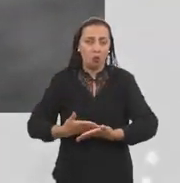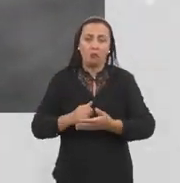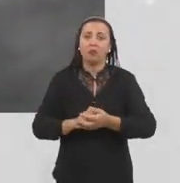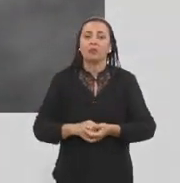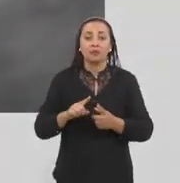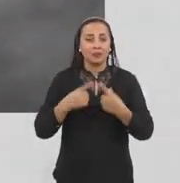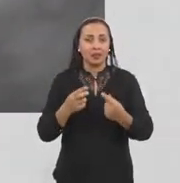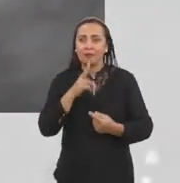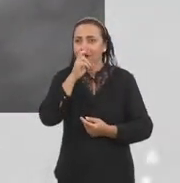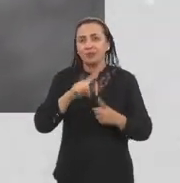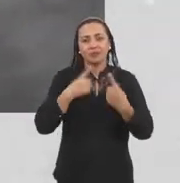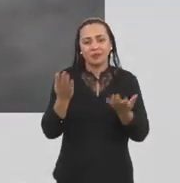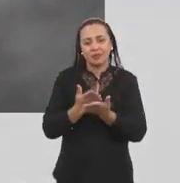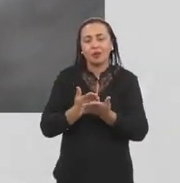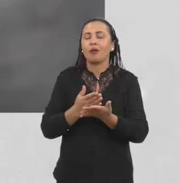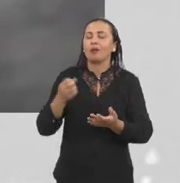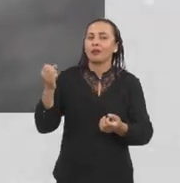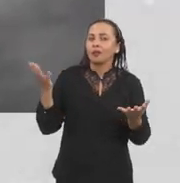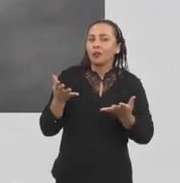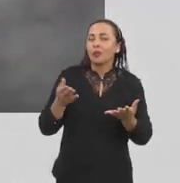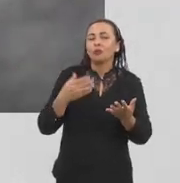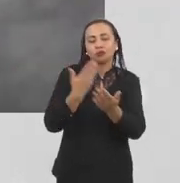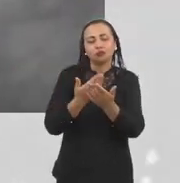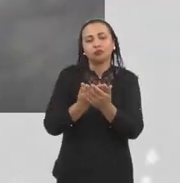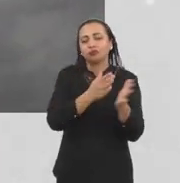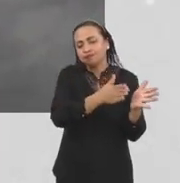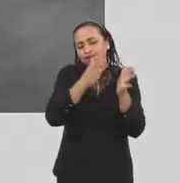estudos precisam ser feitos agora.